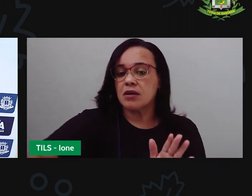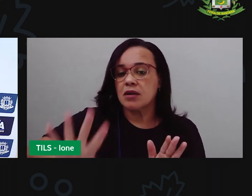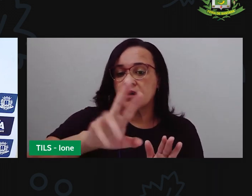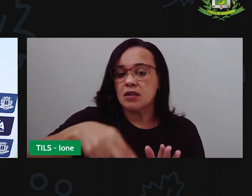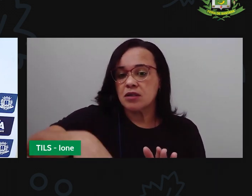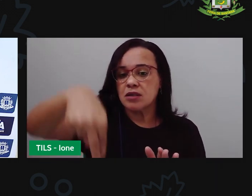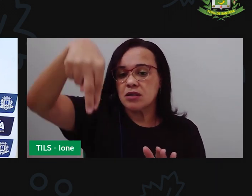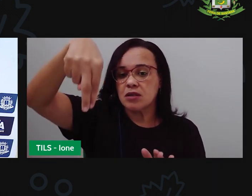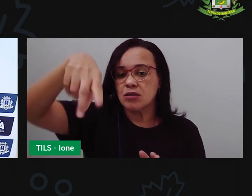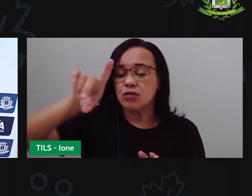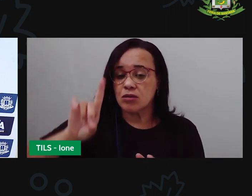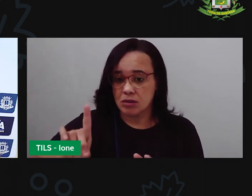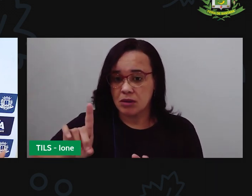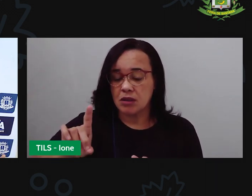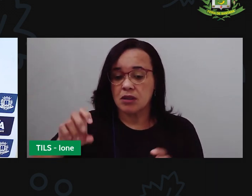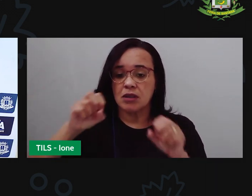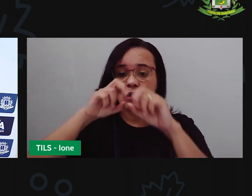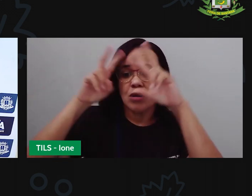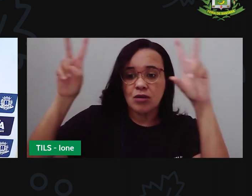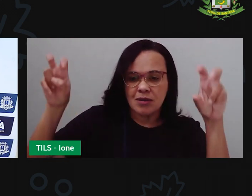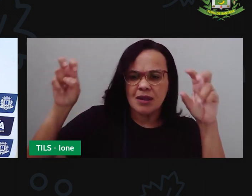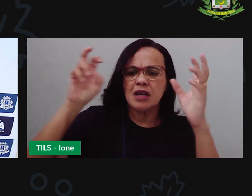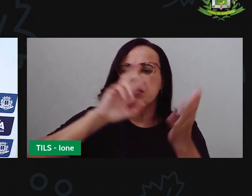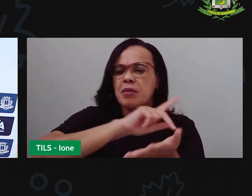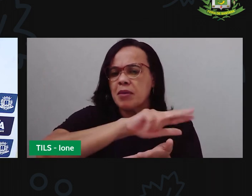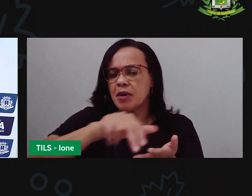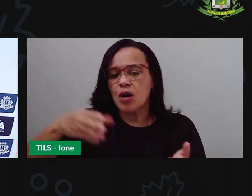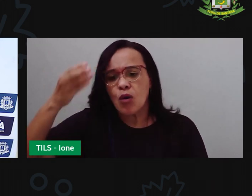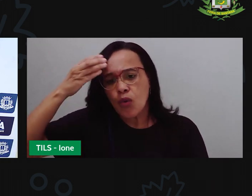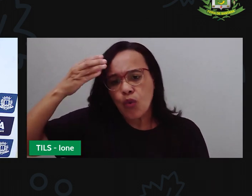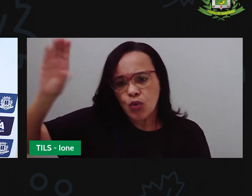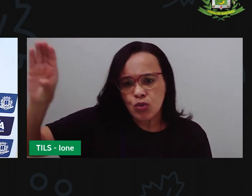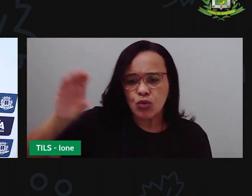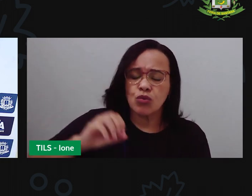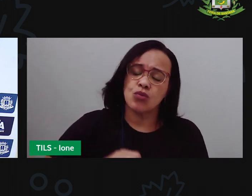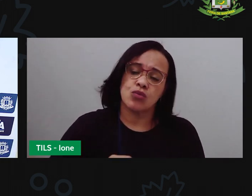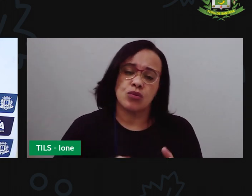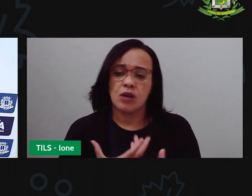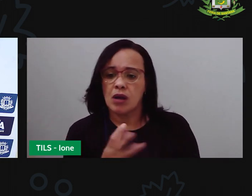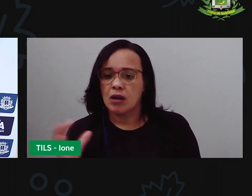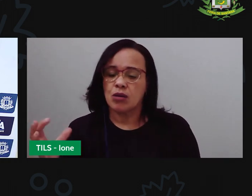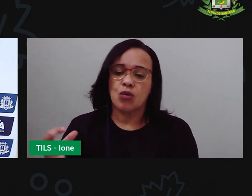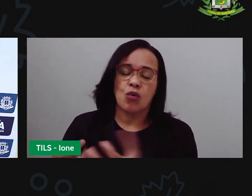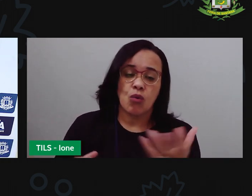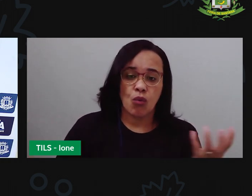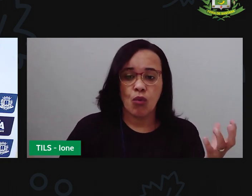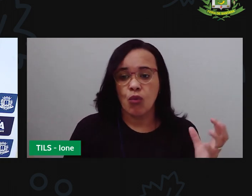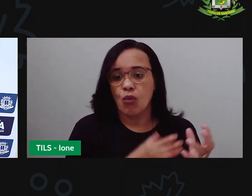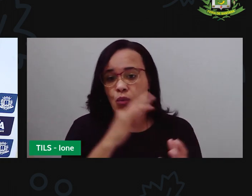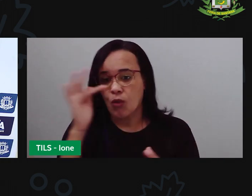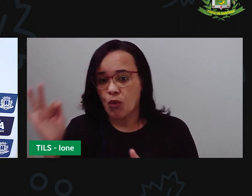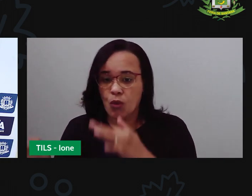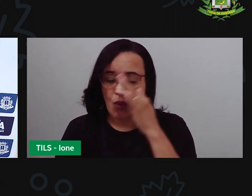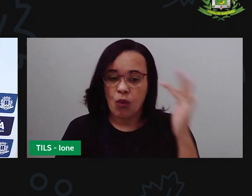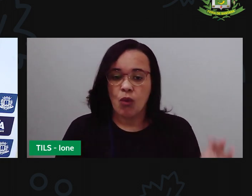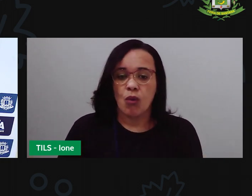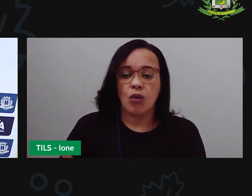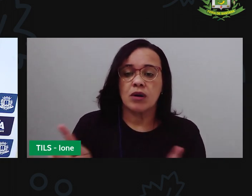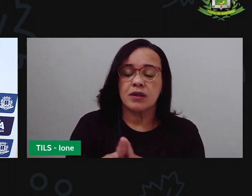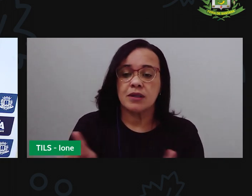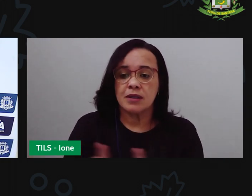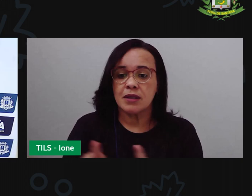temas sobre cultura nordestina, sobre vegetação, também sobre temas da